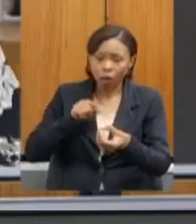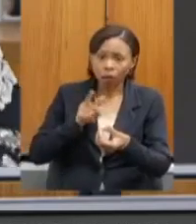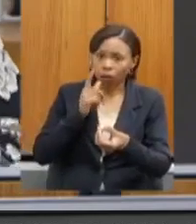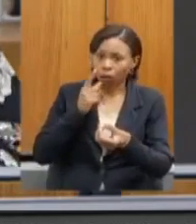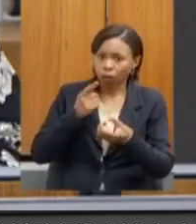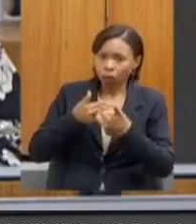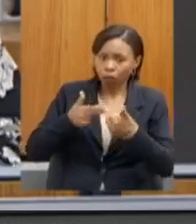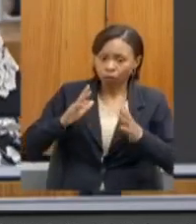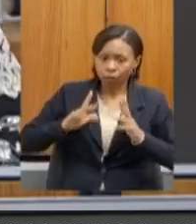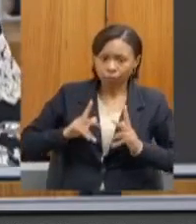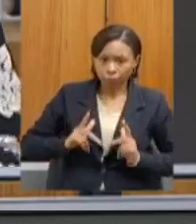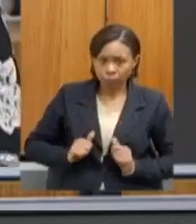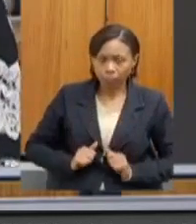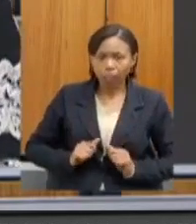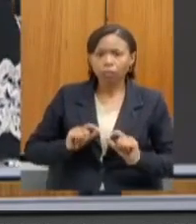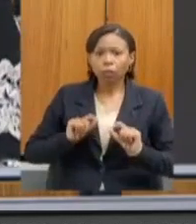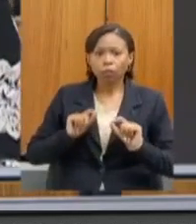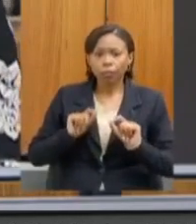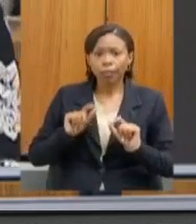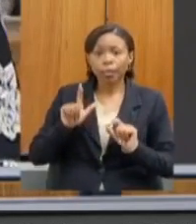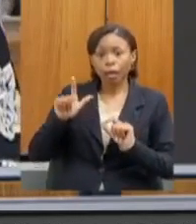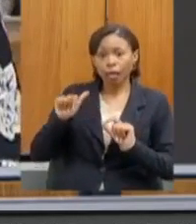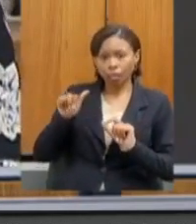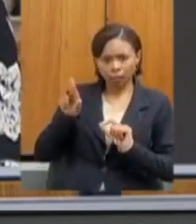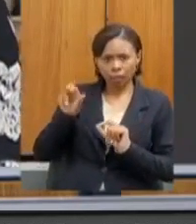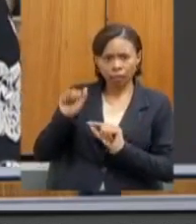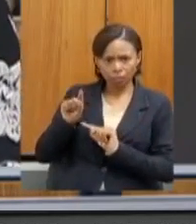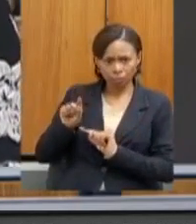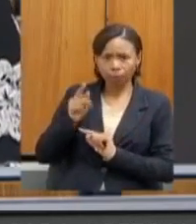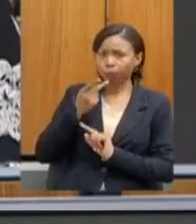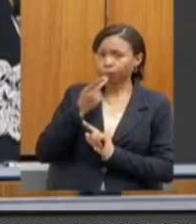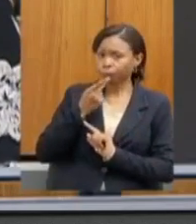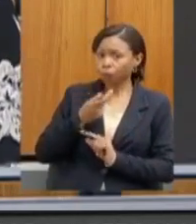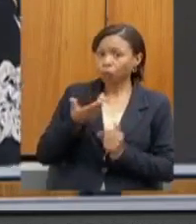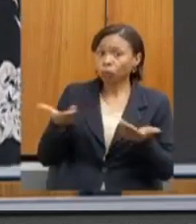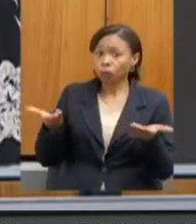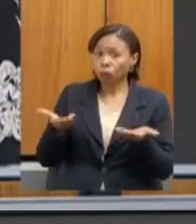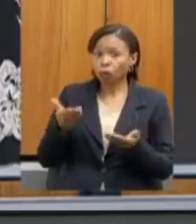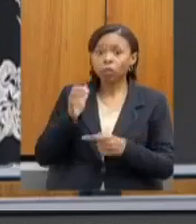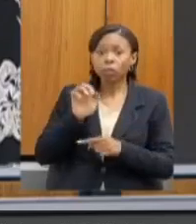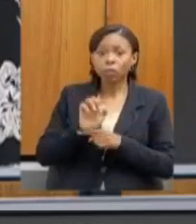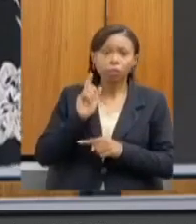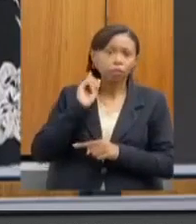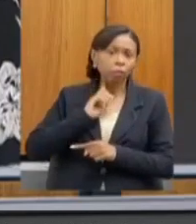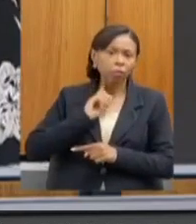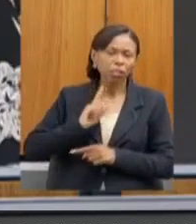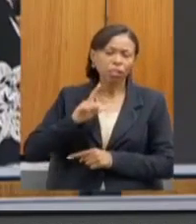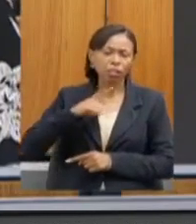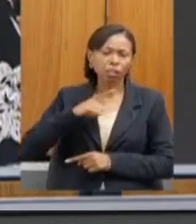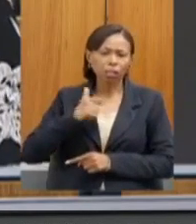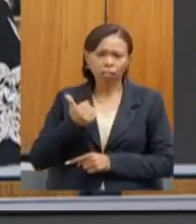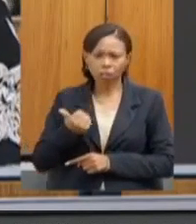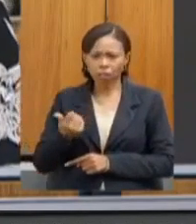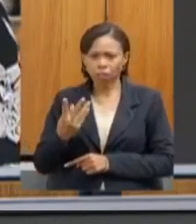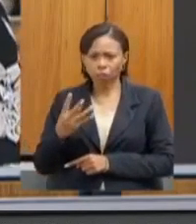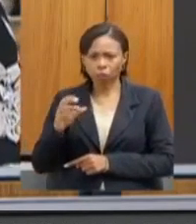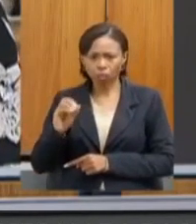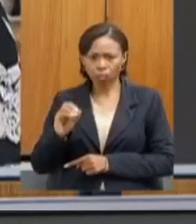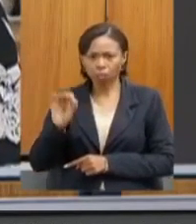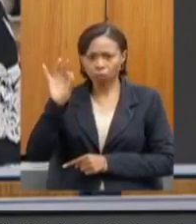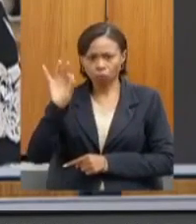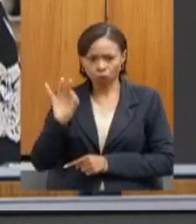sanitário. A deputada Laura Serrano mencionou que hoje o Estado tem cerca de 40% do esgoto